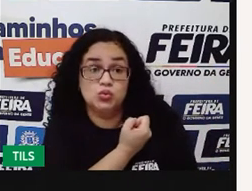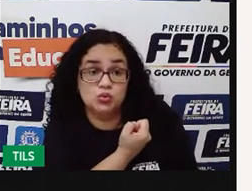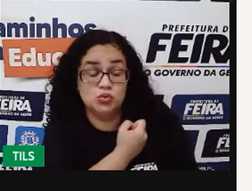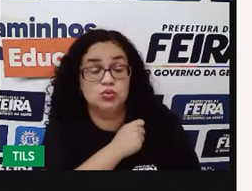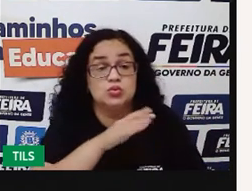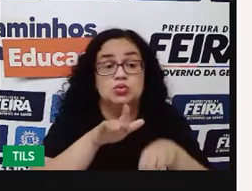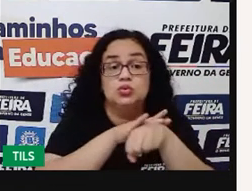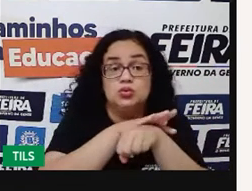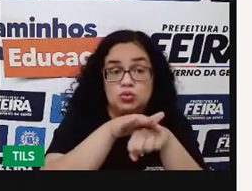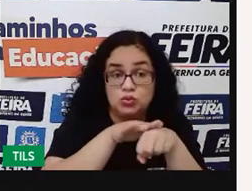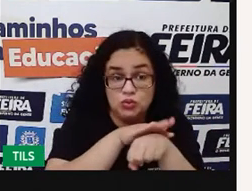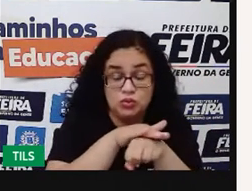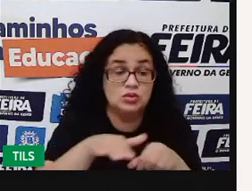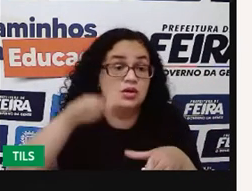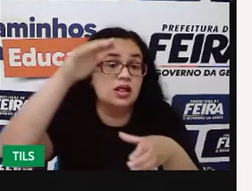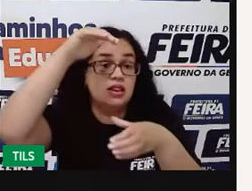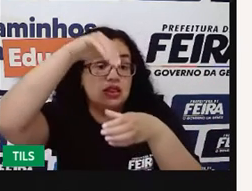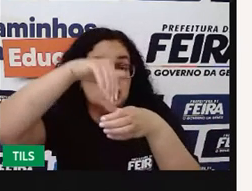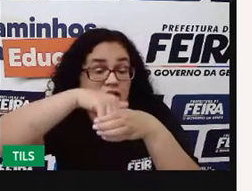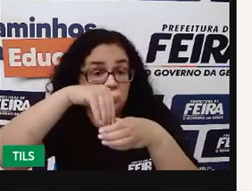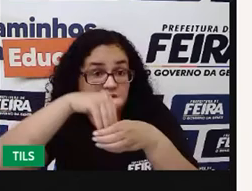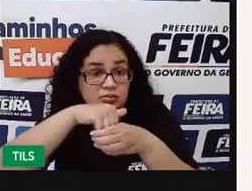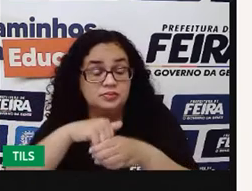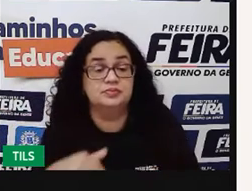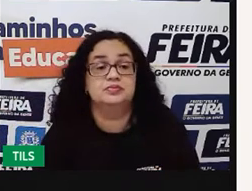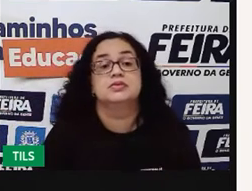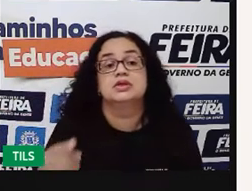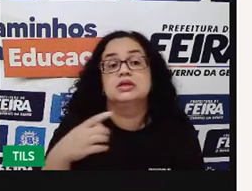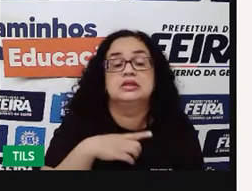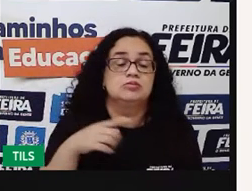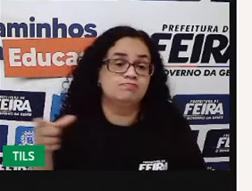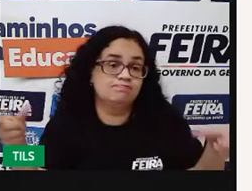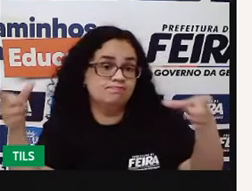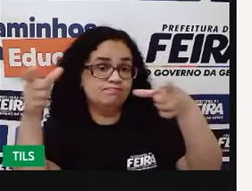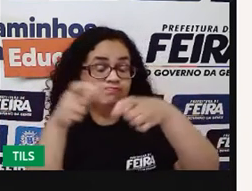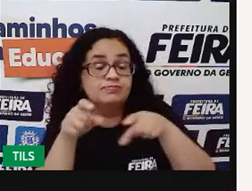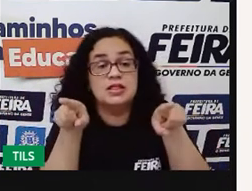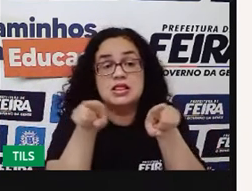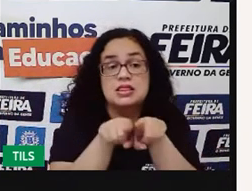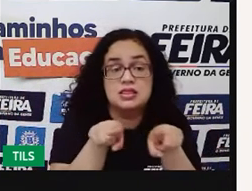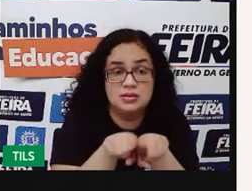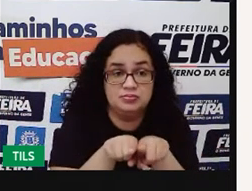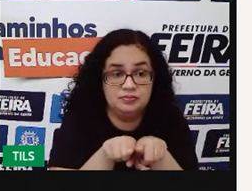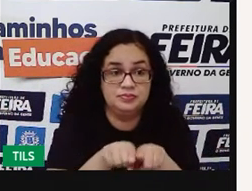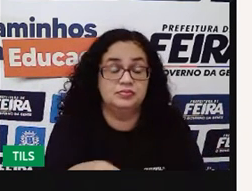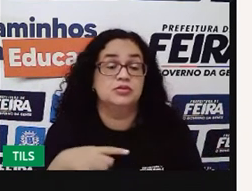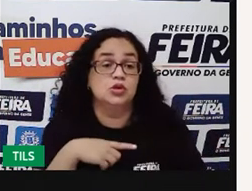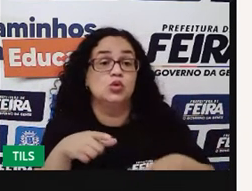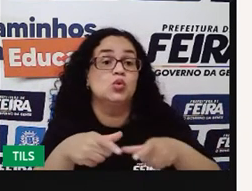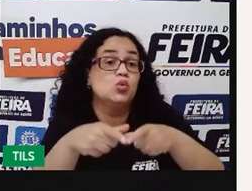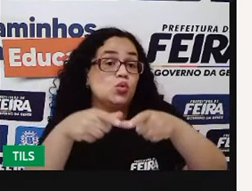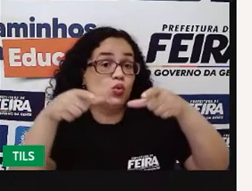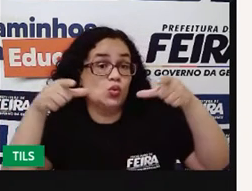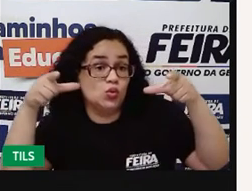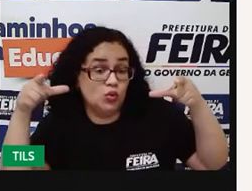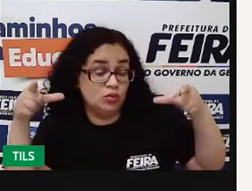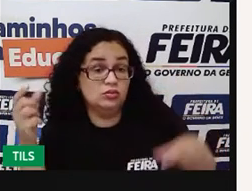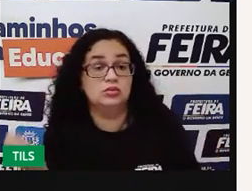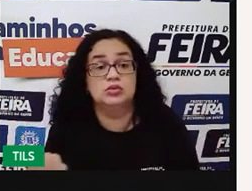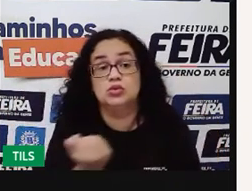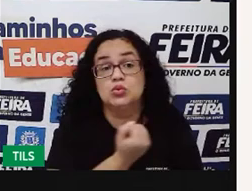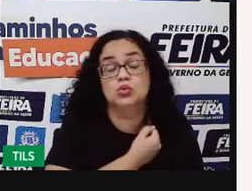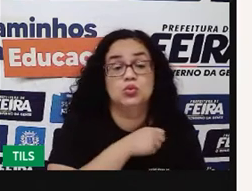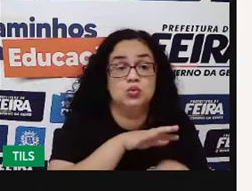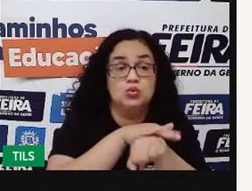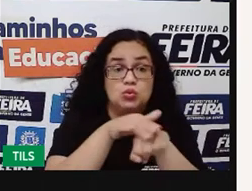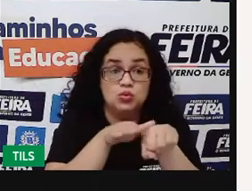de uma doença dentro de limites muito restritos. Também pode ser considerado o aumento do número de casos de uma